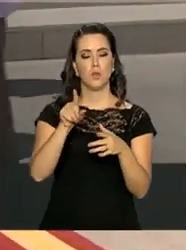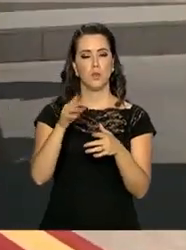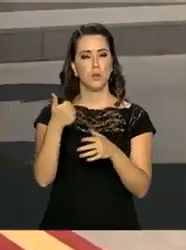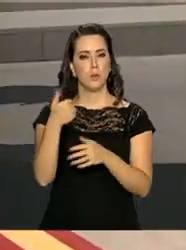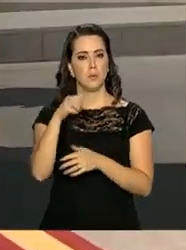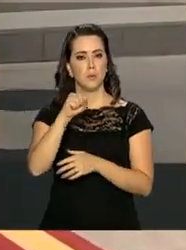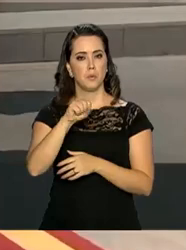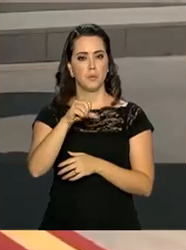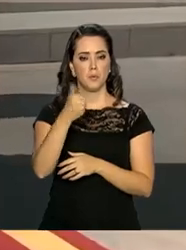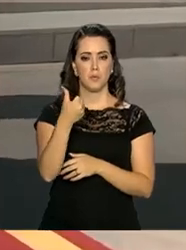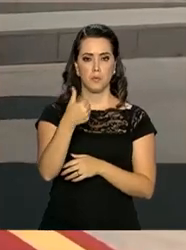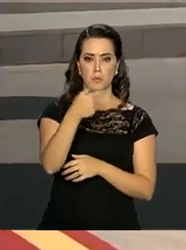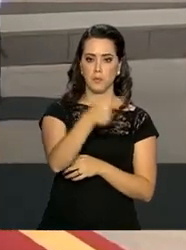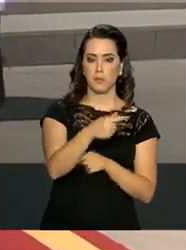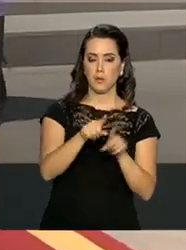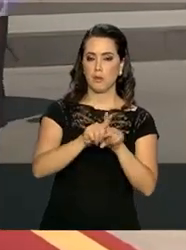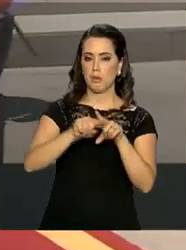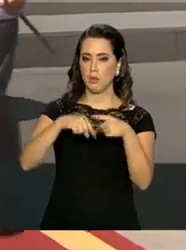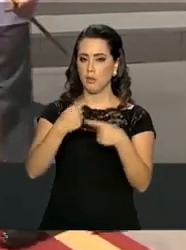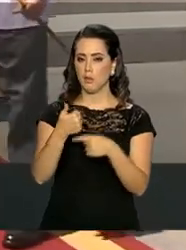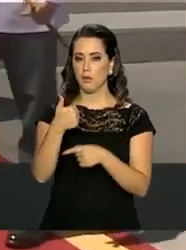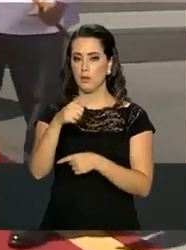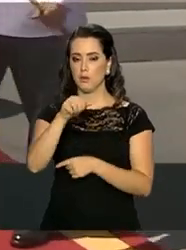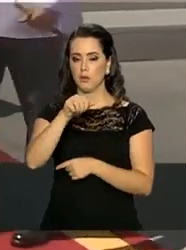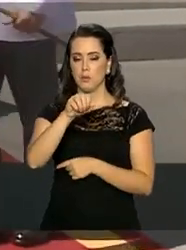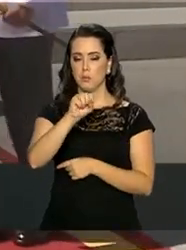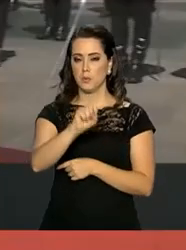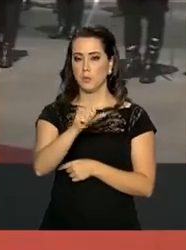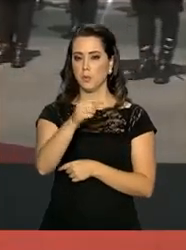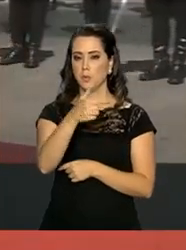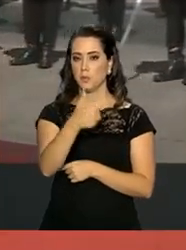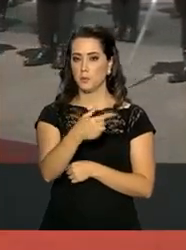1817 e 1823.